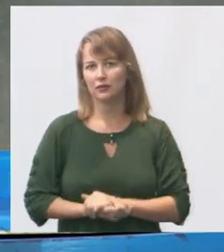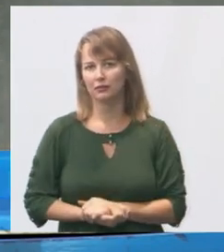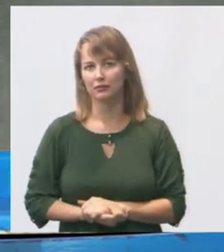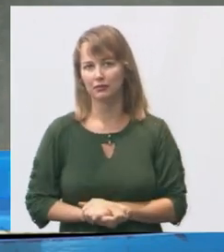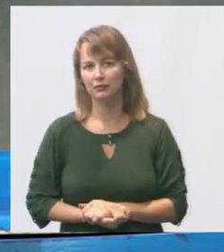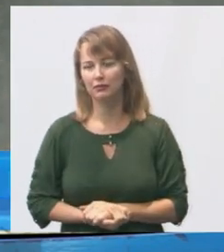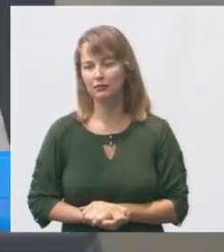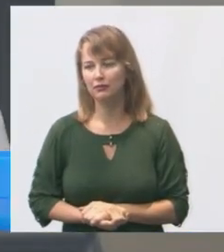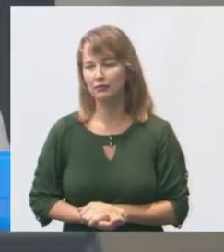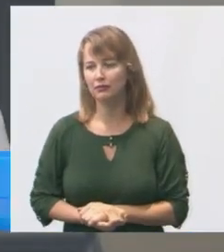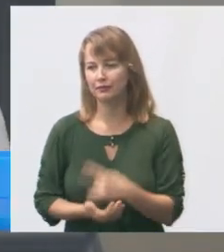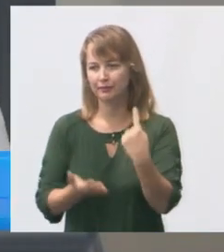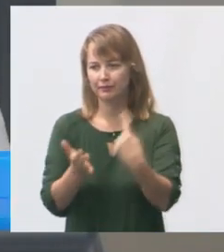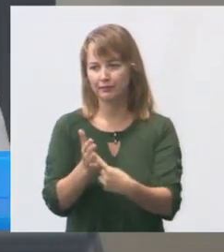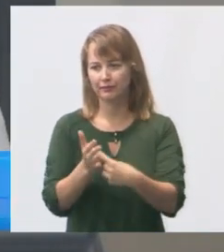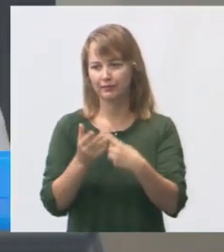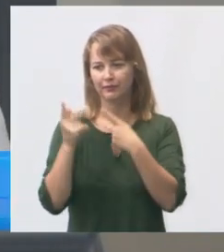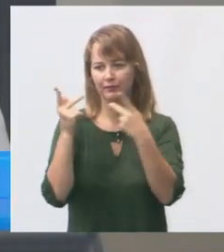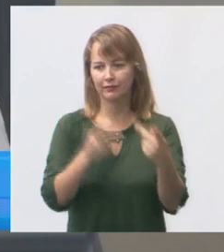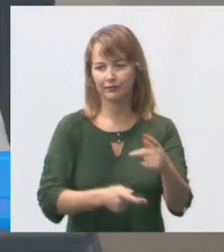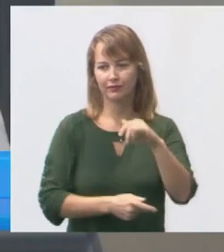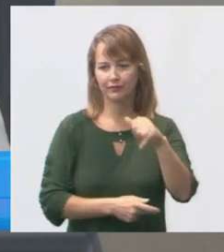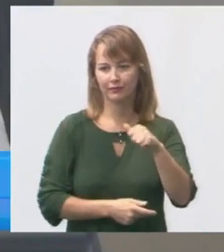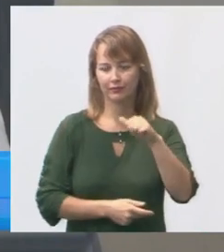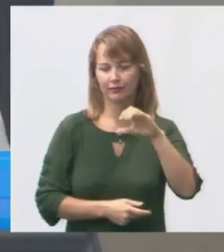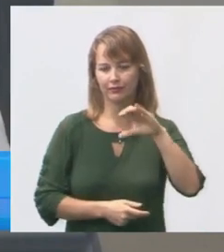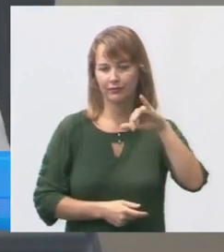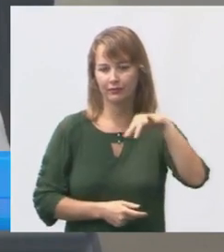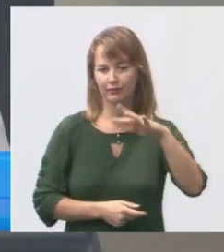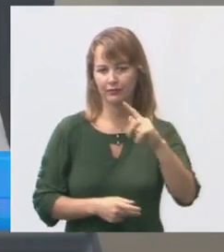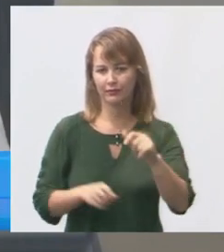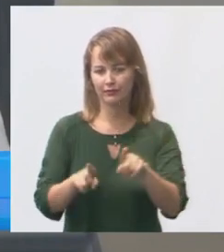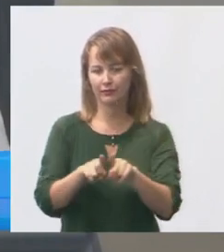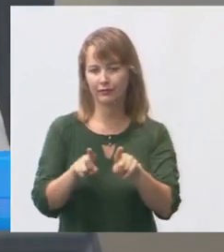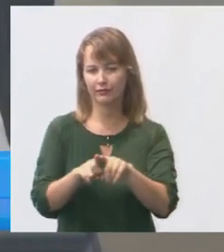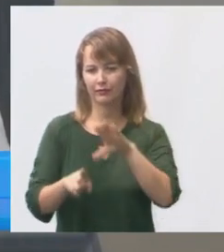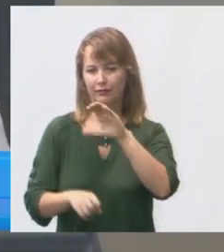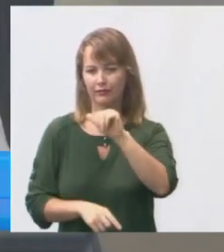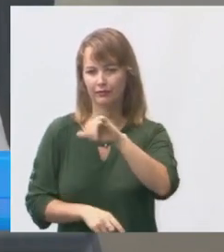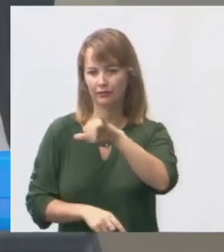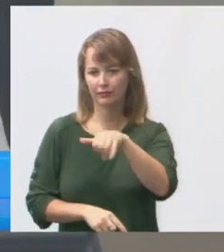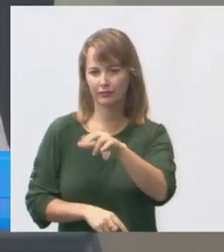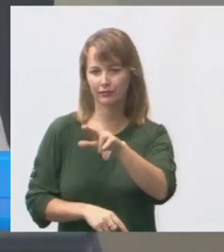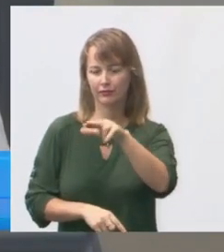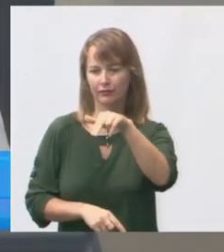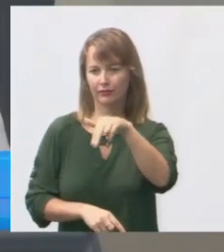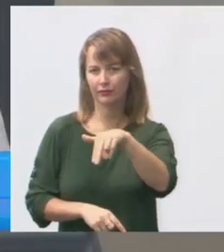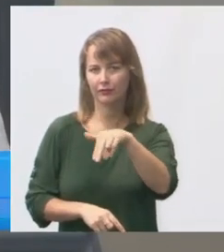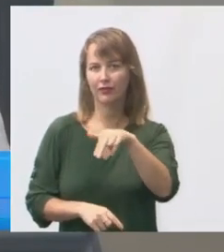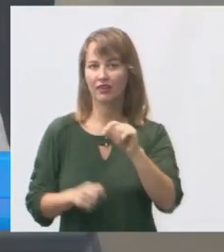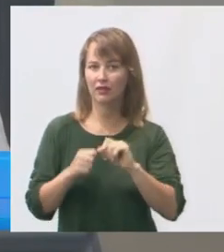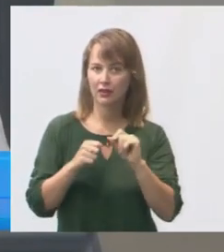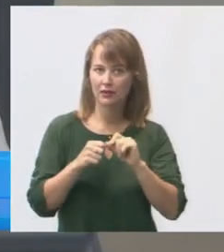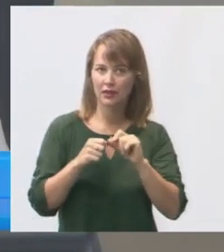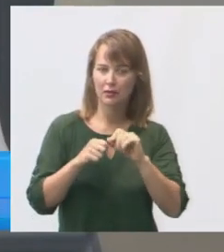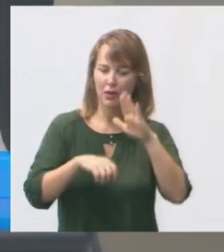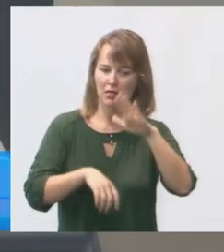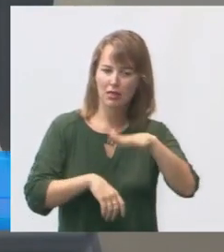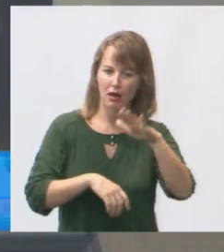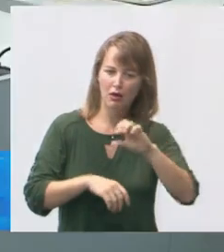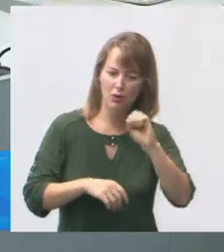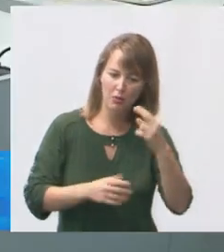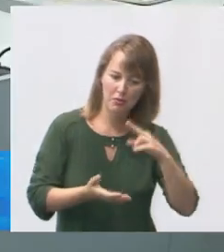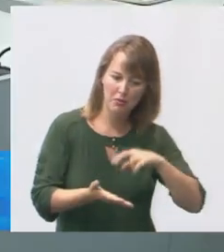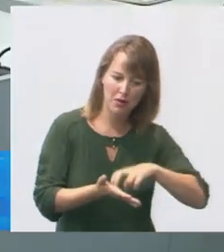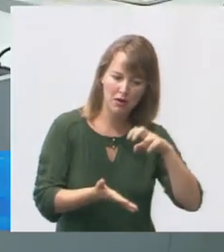marcar a visita no Jacinto e no Cajun faz os dois numa tarde ou numa manhã só. Eu estive lá no